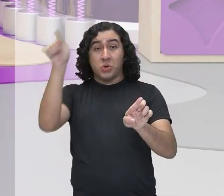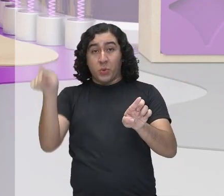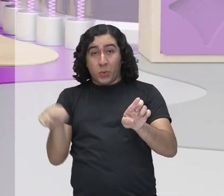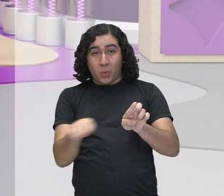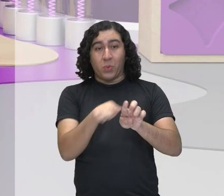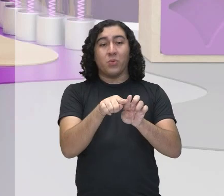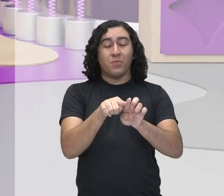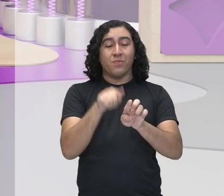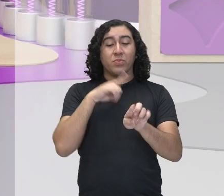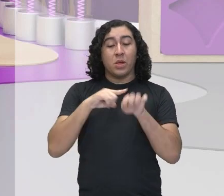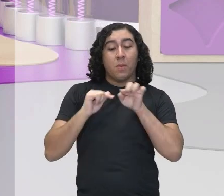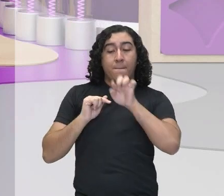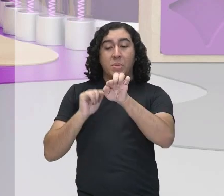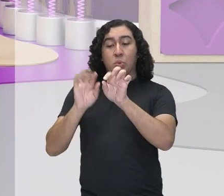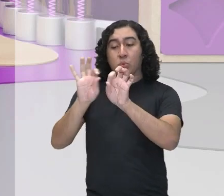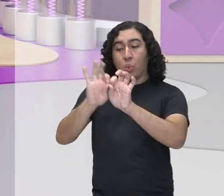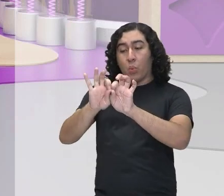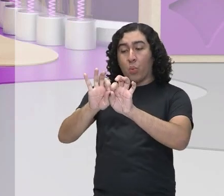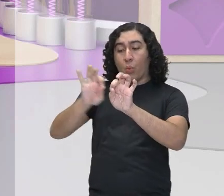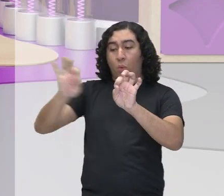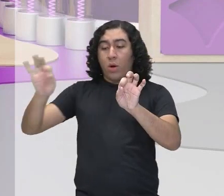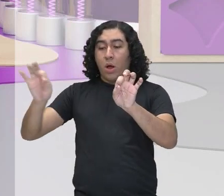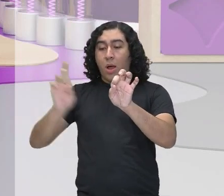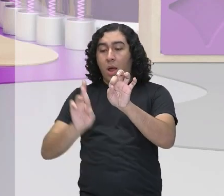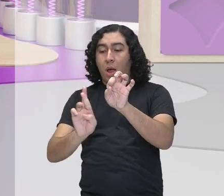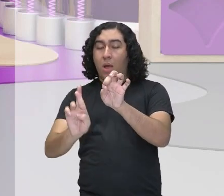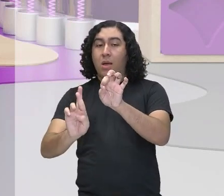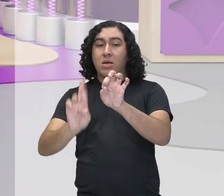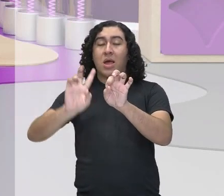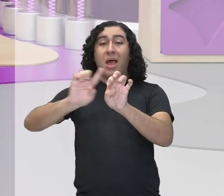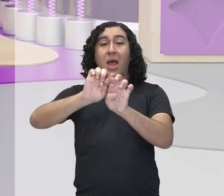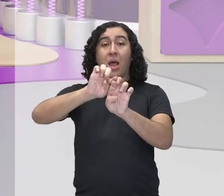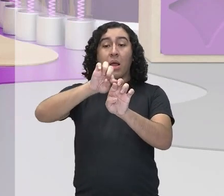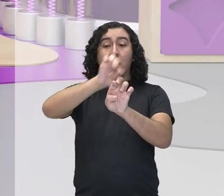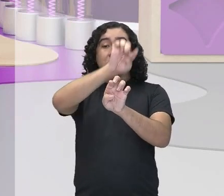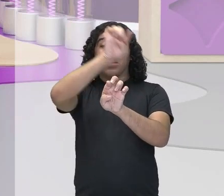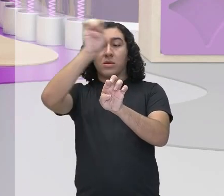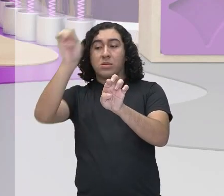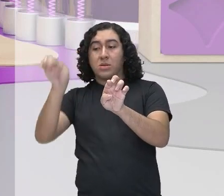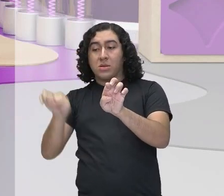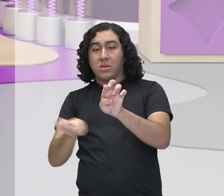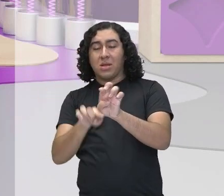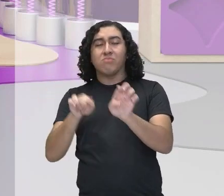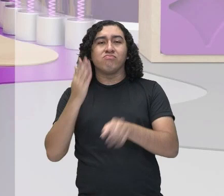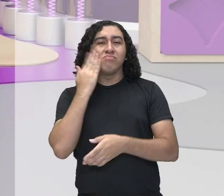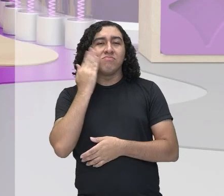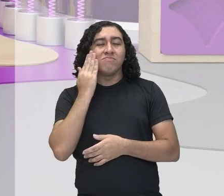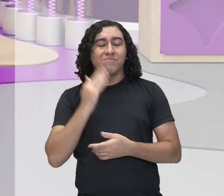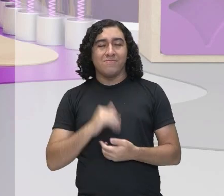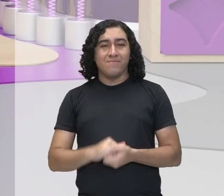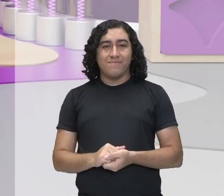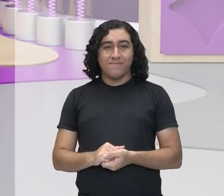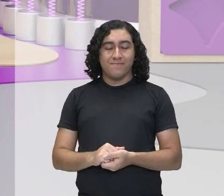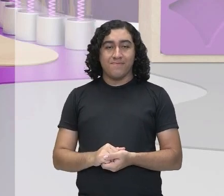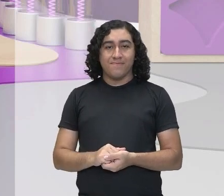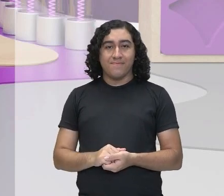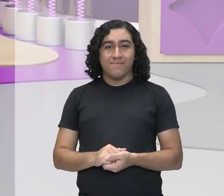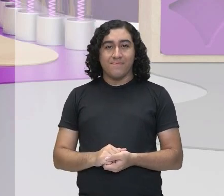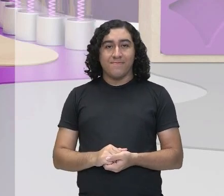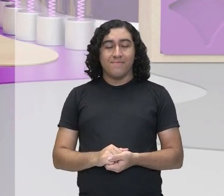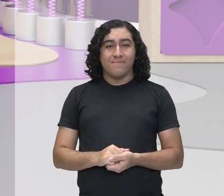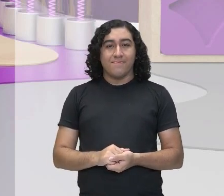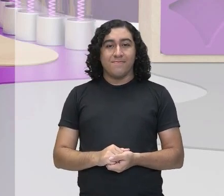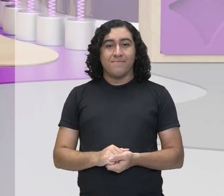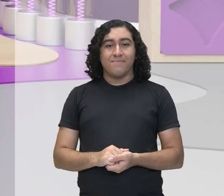círculo e comprimento de sua circunferência, né? Então, aqui nas nossas aulas, nós